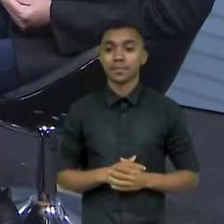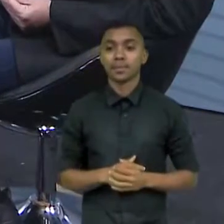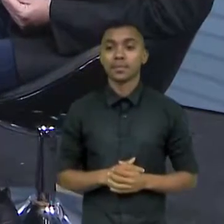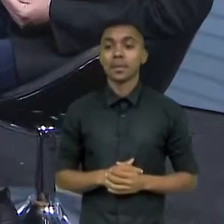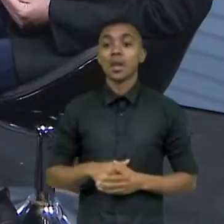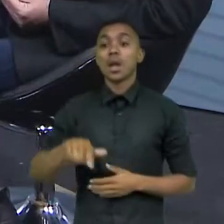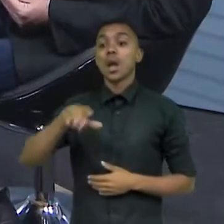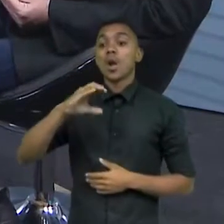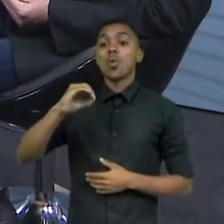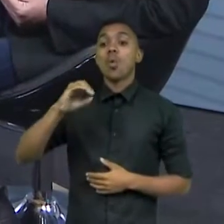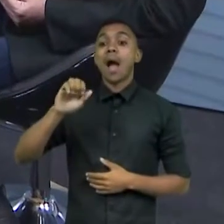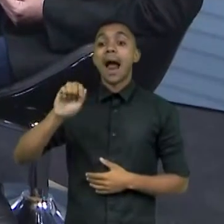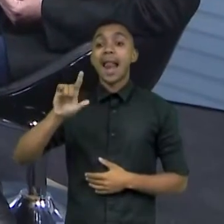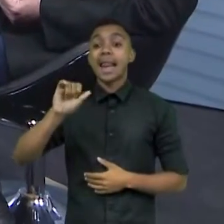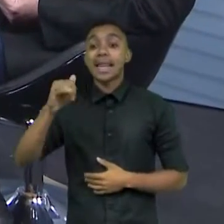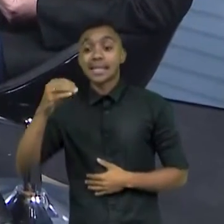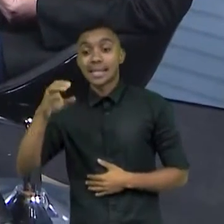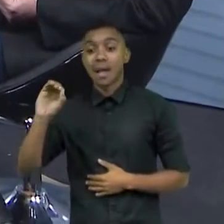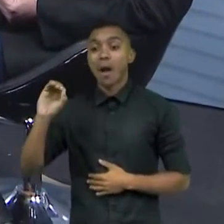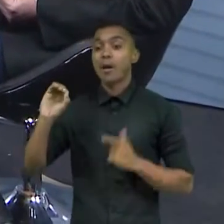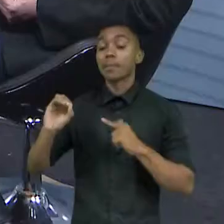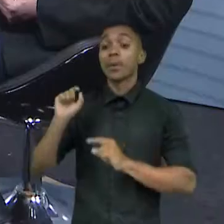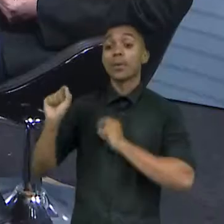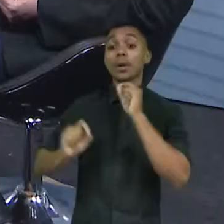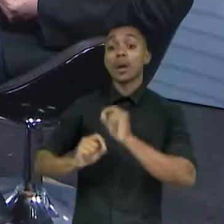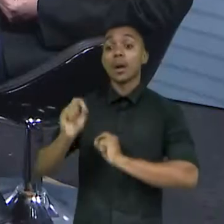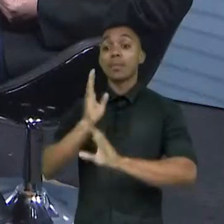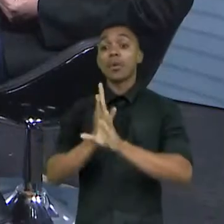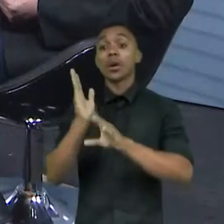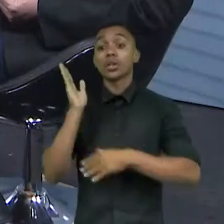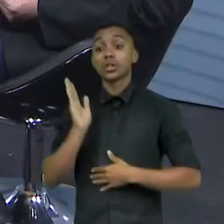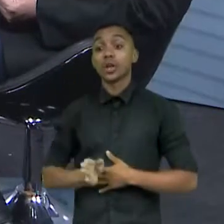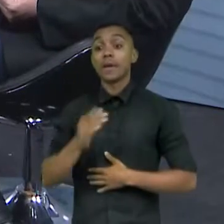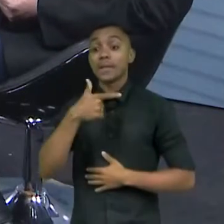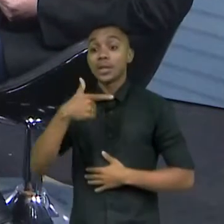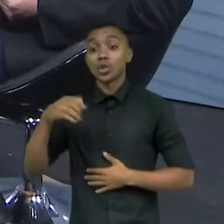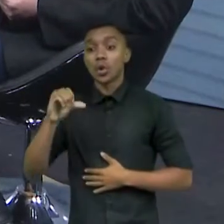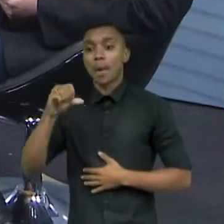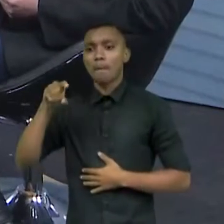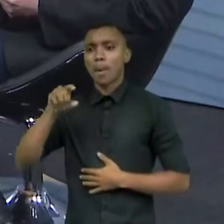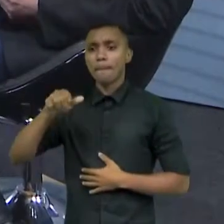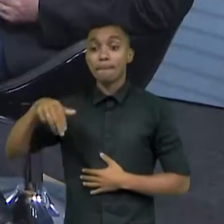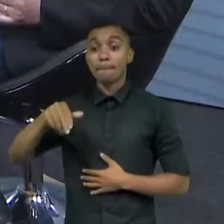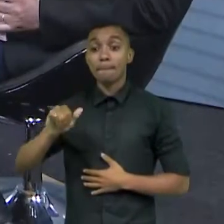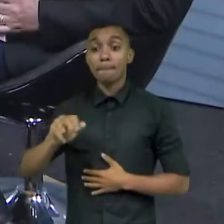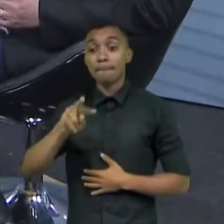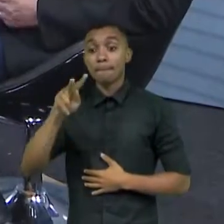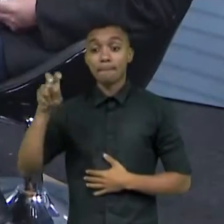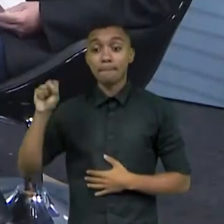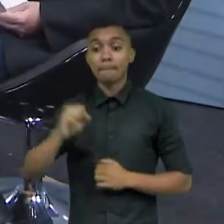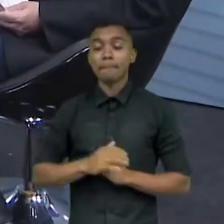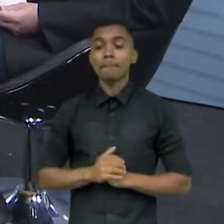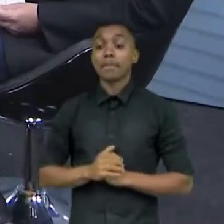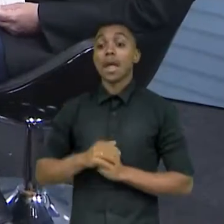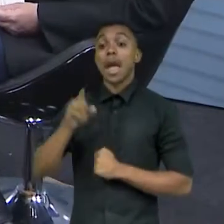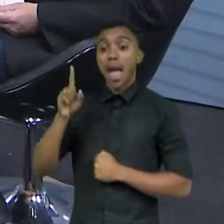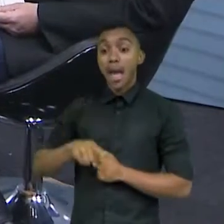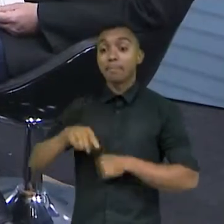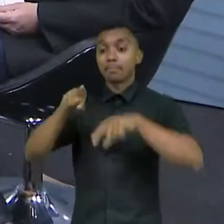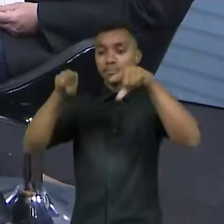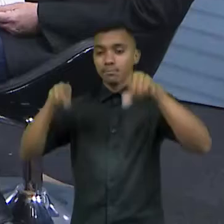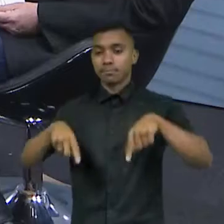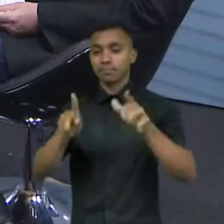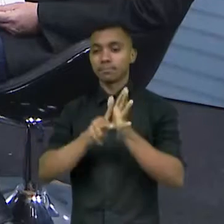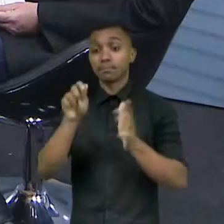coalizão pelo impacto que eu estou vendo aqui que vai aportar 29 milhões? Como é que é isso? A coalizão é projeto nacional, é um projeto